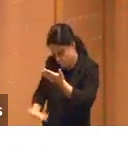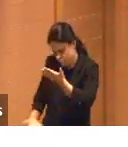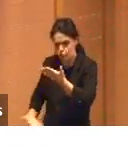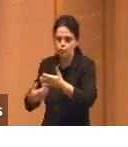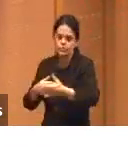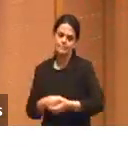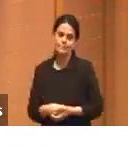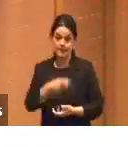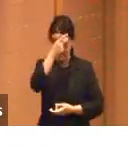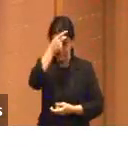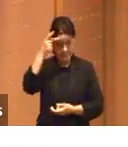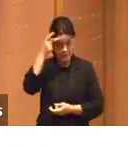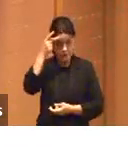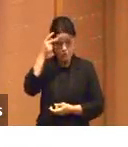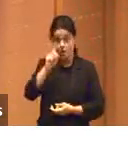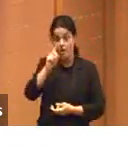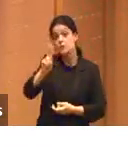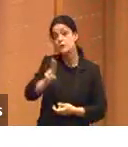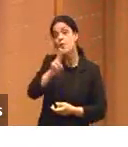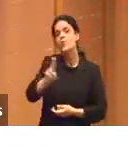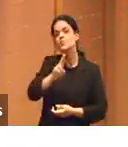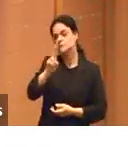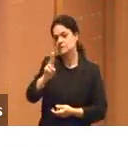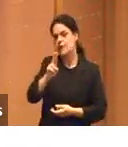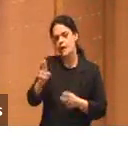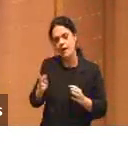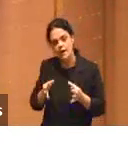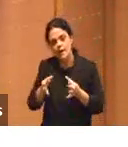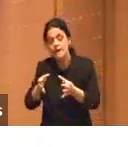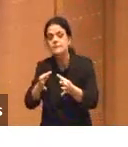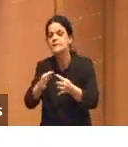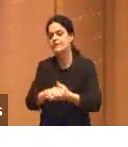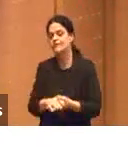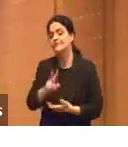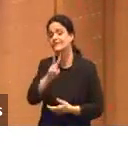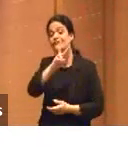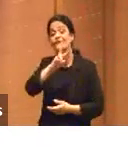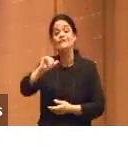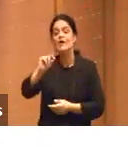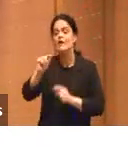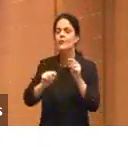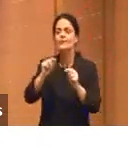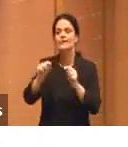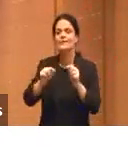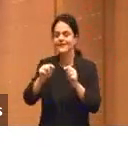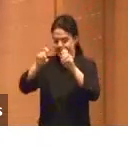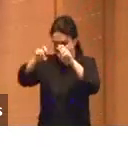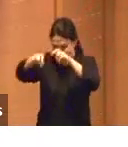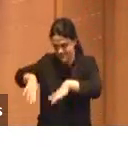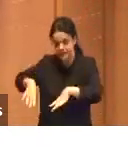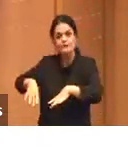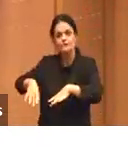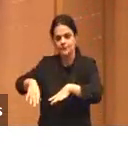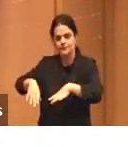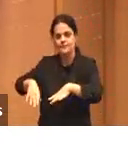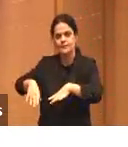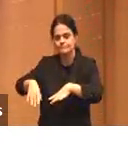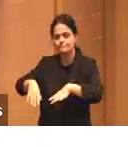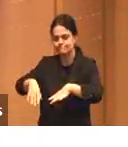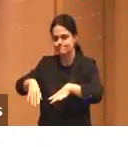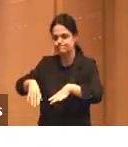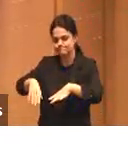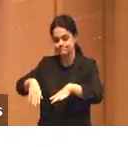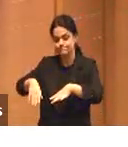tecnologia vai estar abrindo mão do recurso mais importante, mais poderoso, nunca visto